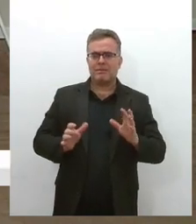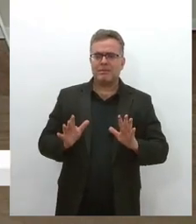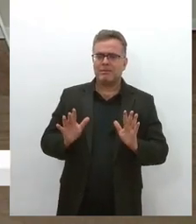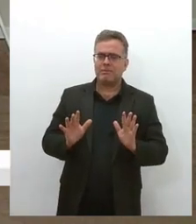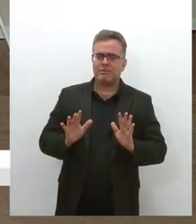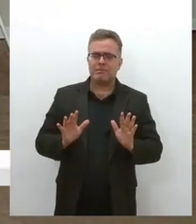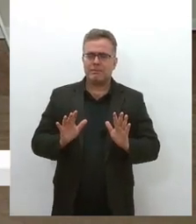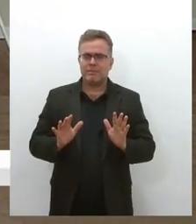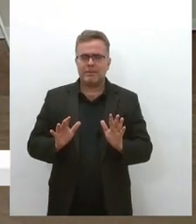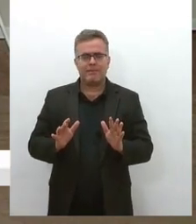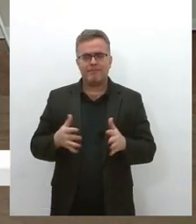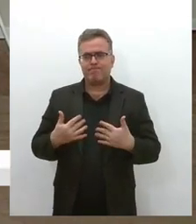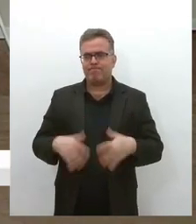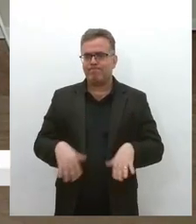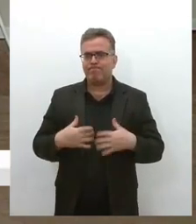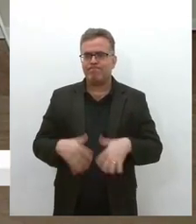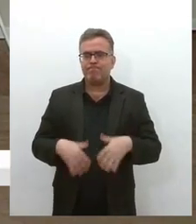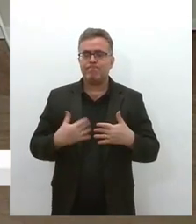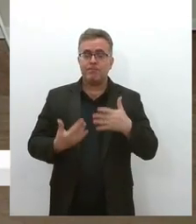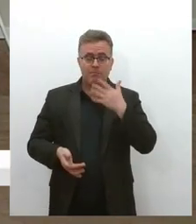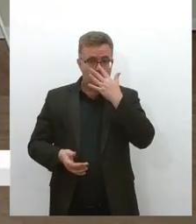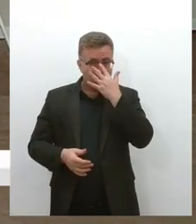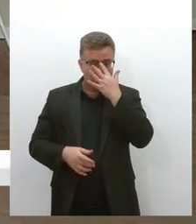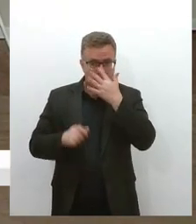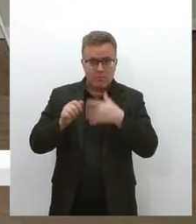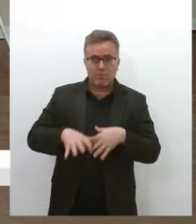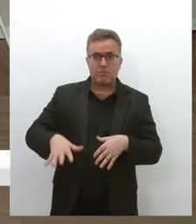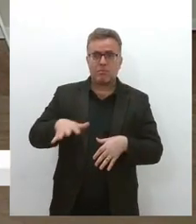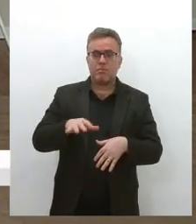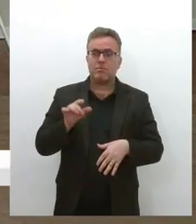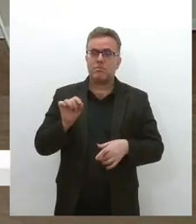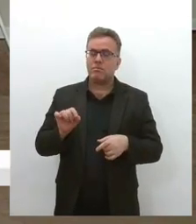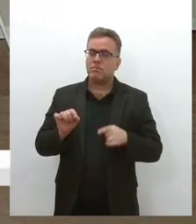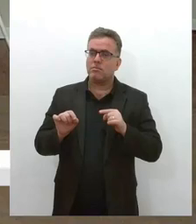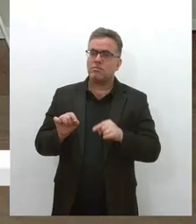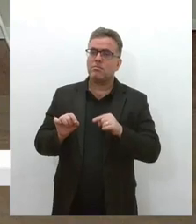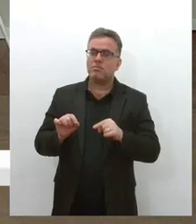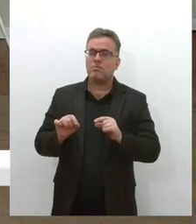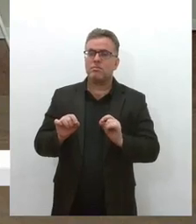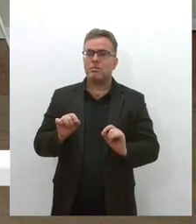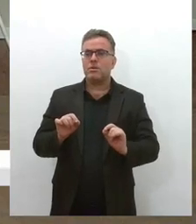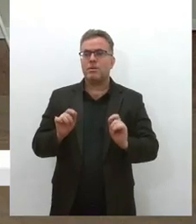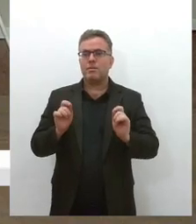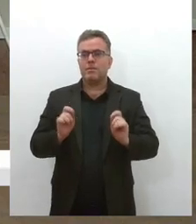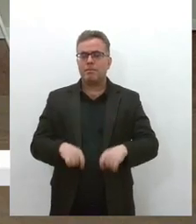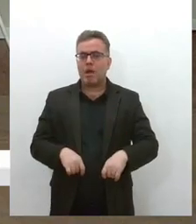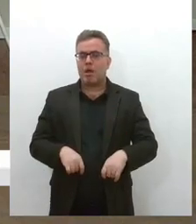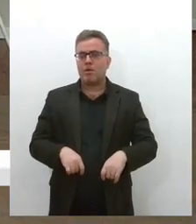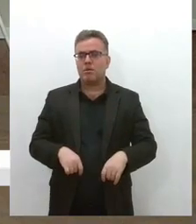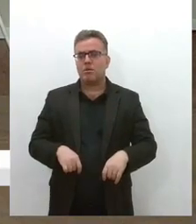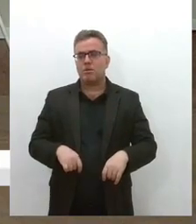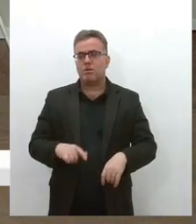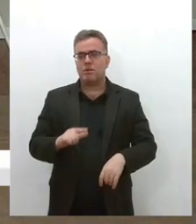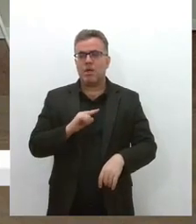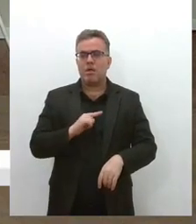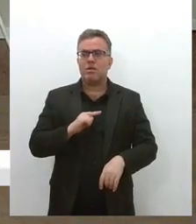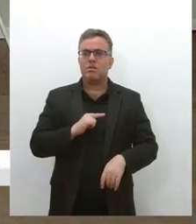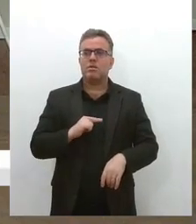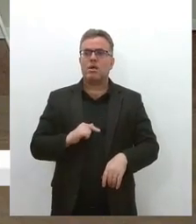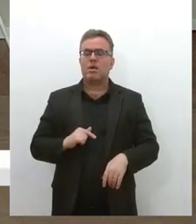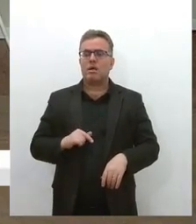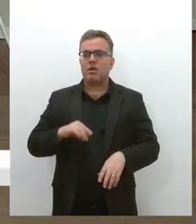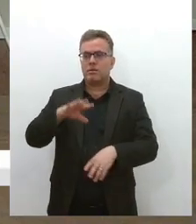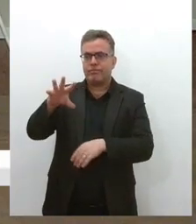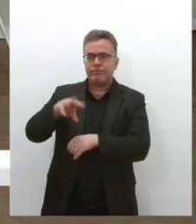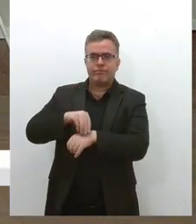fato de essa área da assistência social ser uma área também onde, né, estão localizados os conflitos sociais, mas